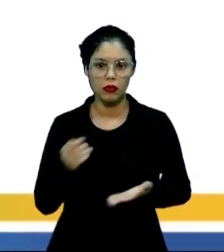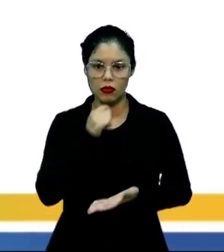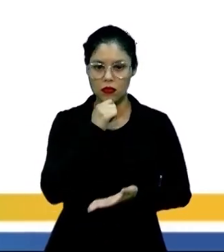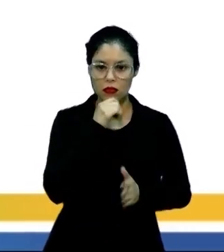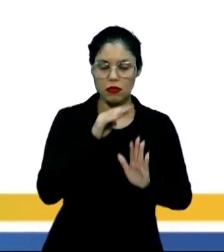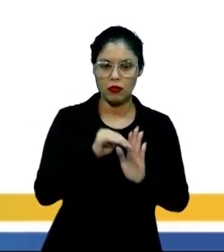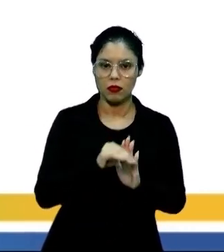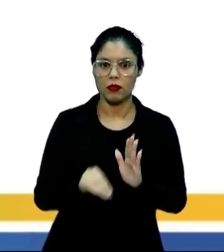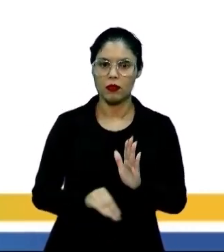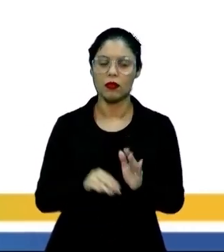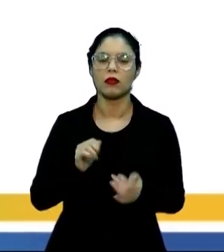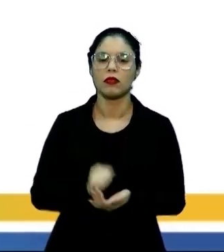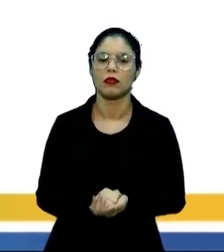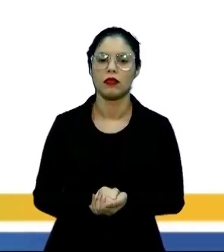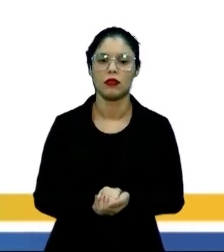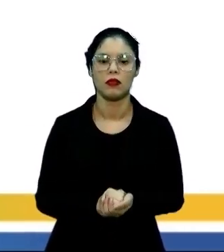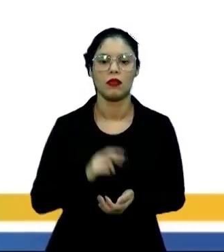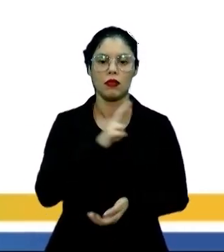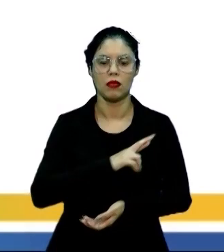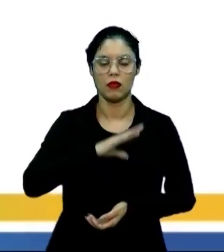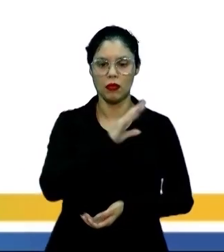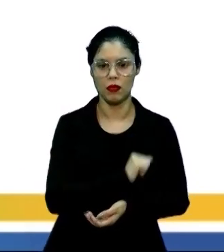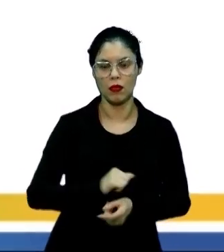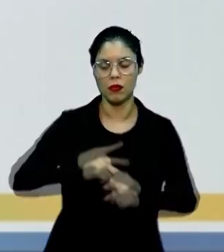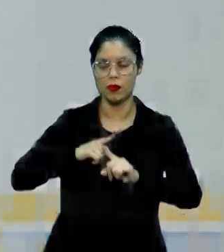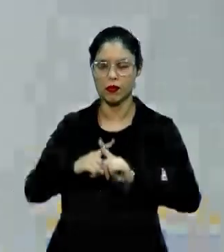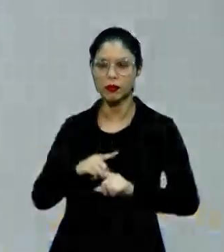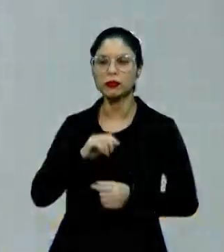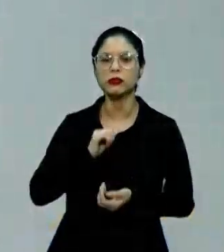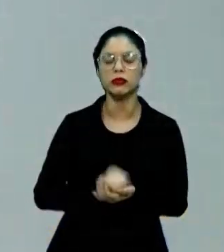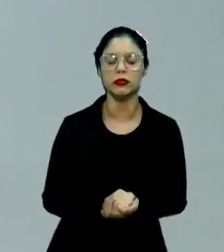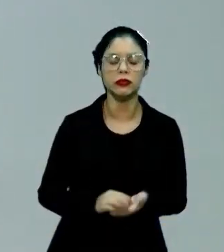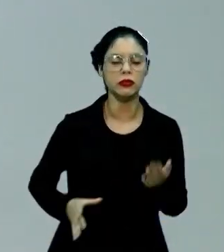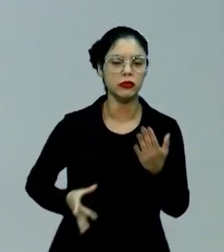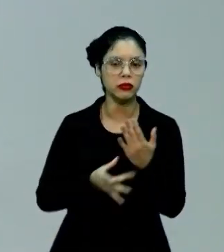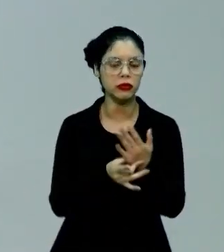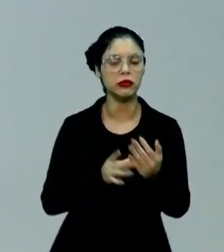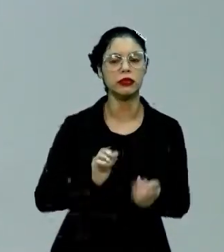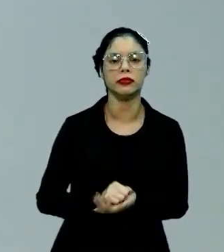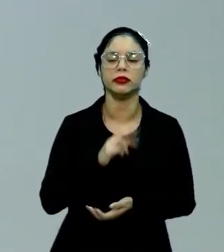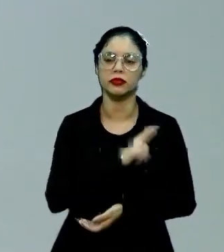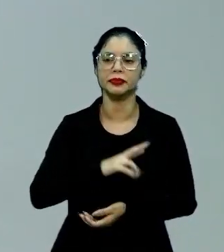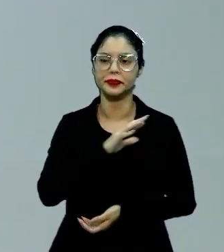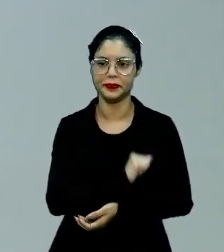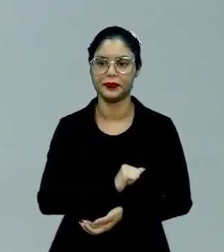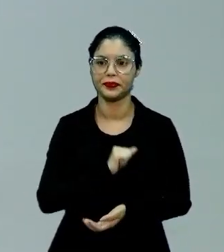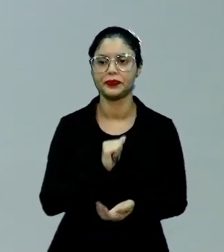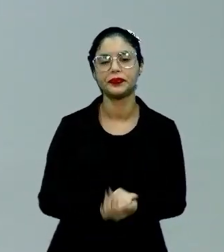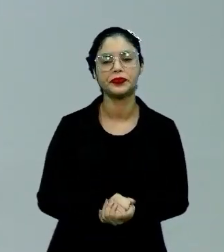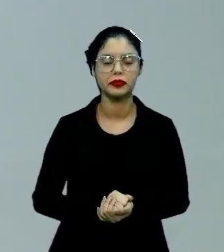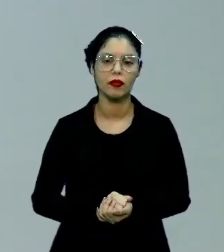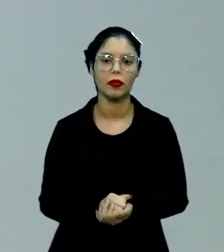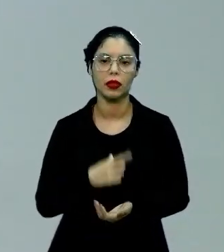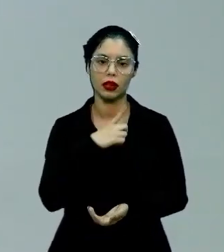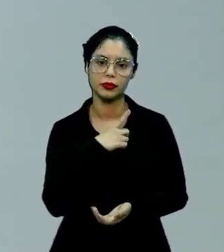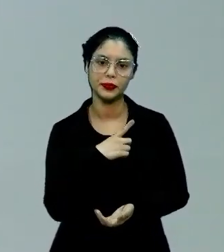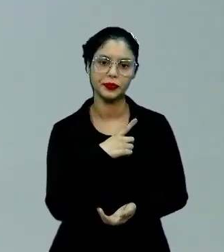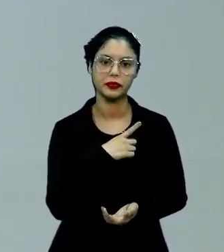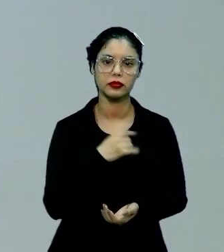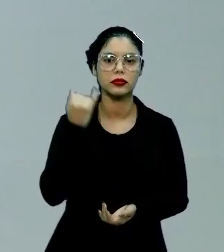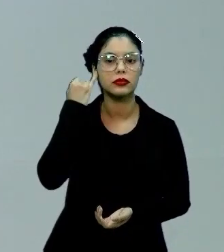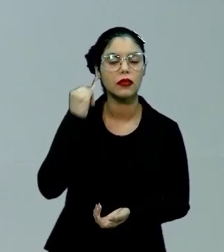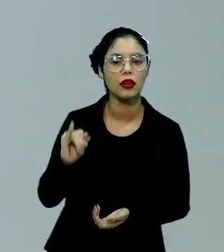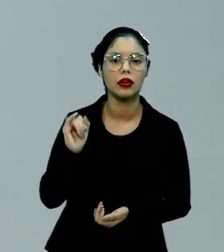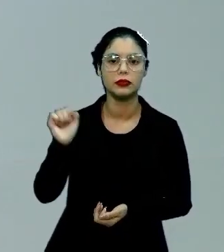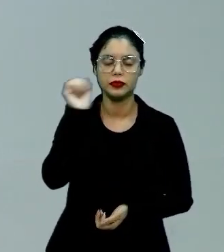embaixo, eu tenho o romantismo versus o realismo. Porque o romantismo, ele tem essa ideia